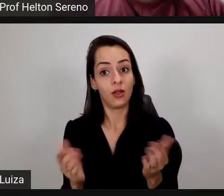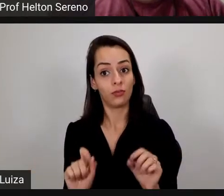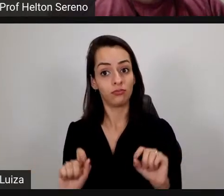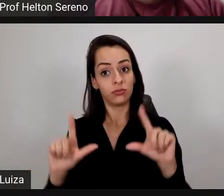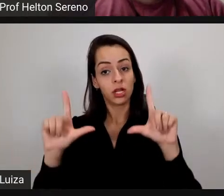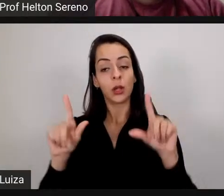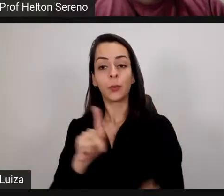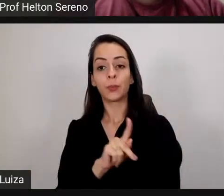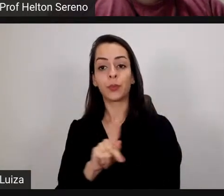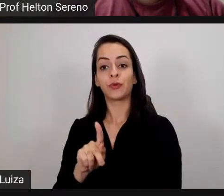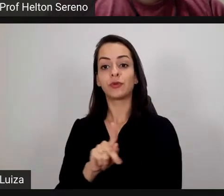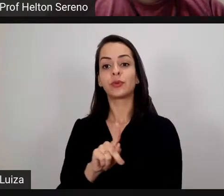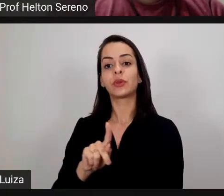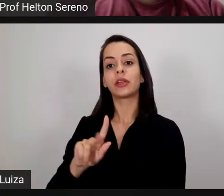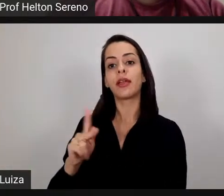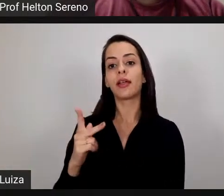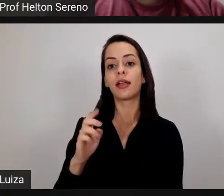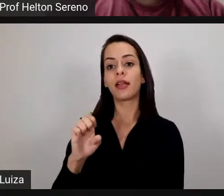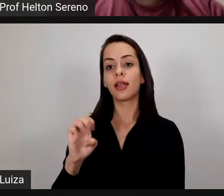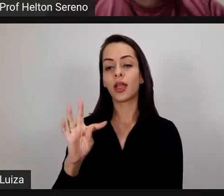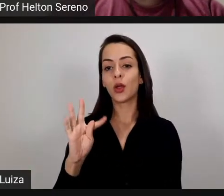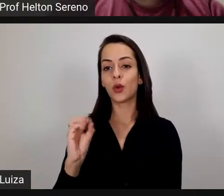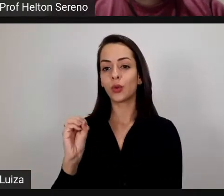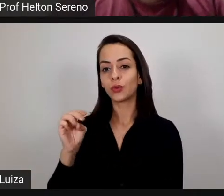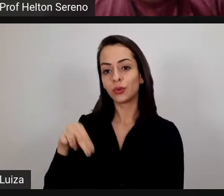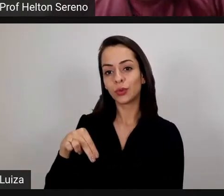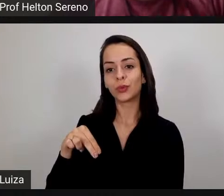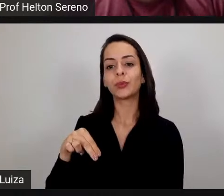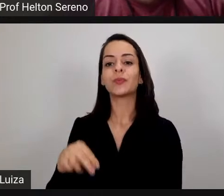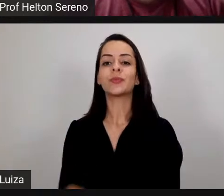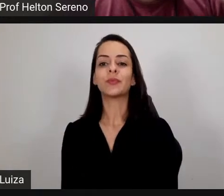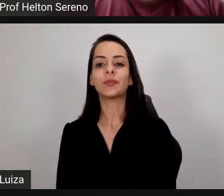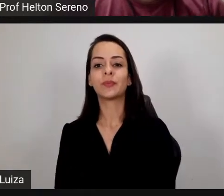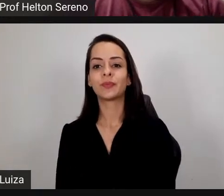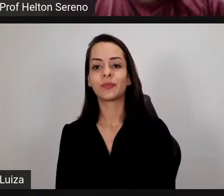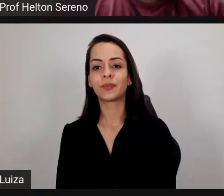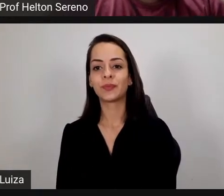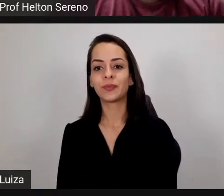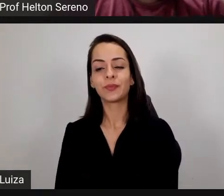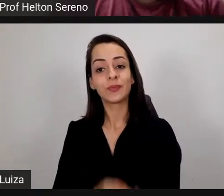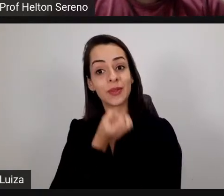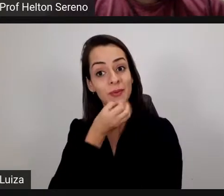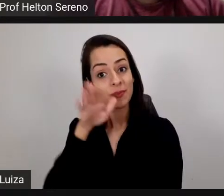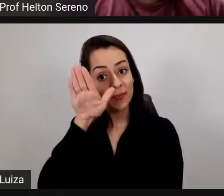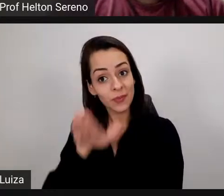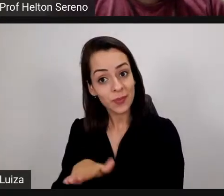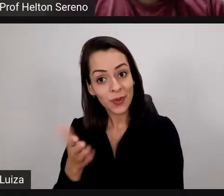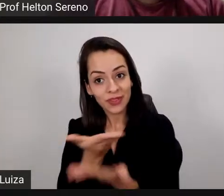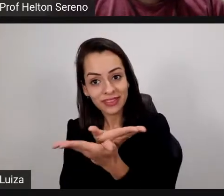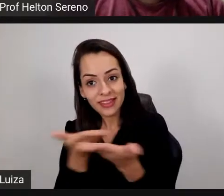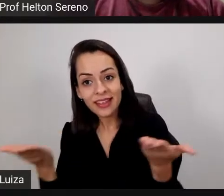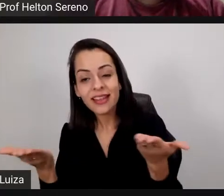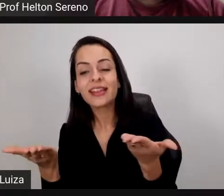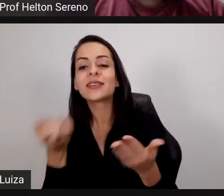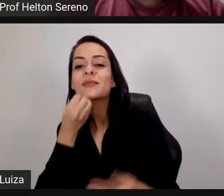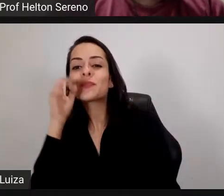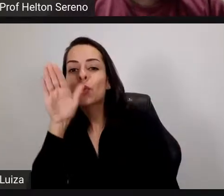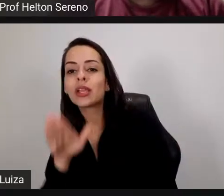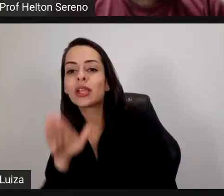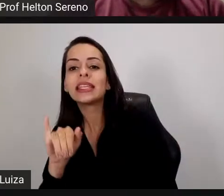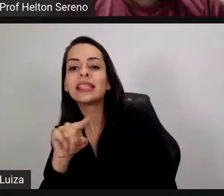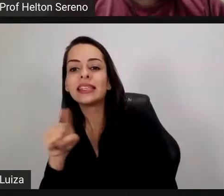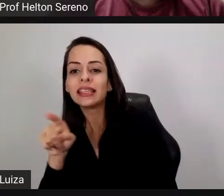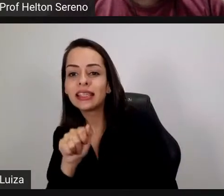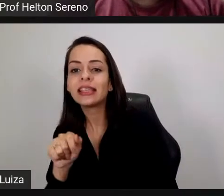Sereno. A palavra é sua, Elton. Boa tarde a todos, boa tarde, Isa, professor Damione, boa tarde,